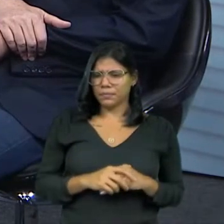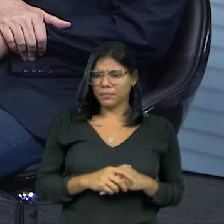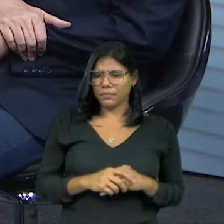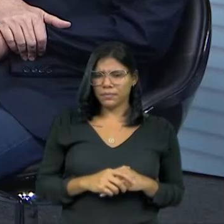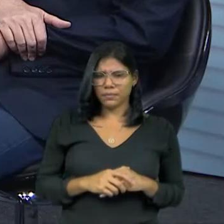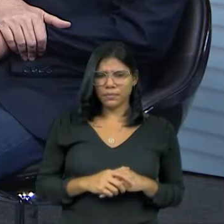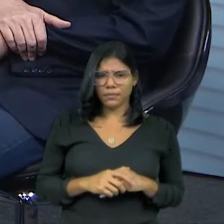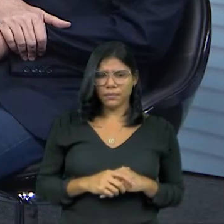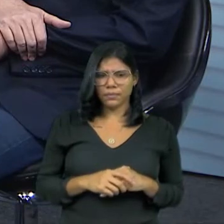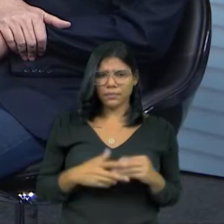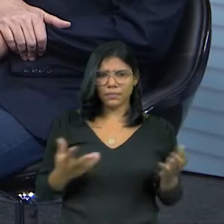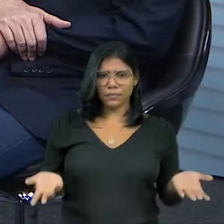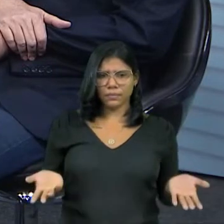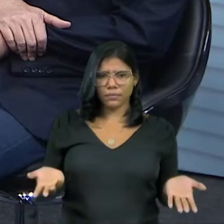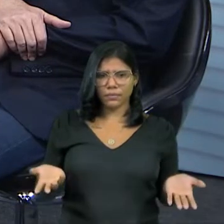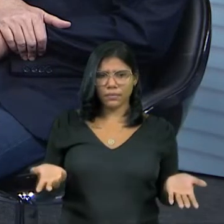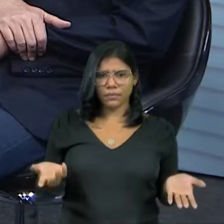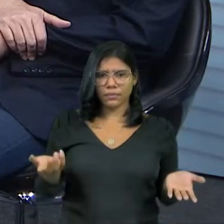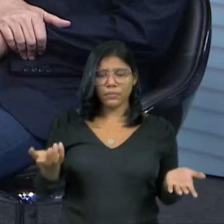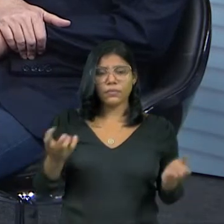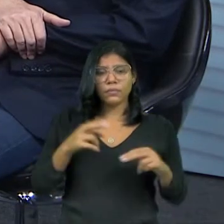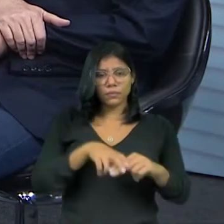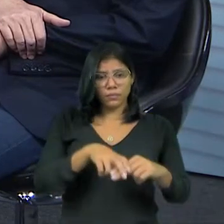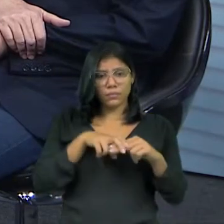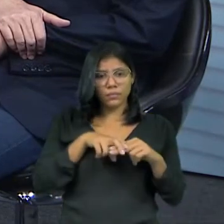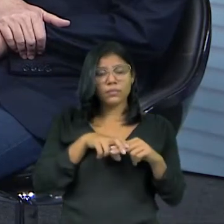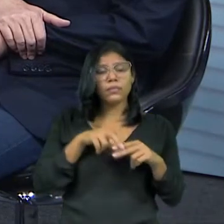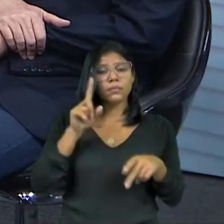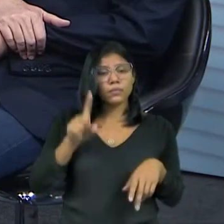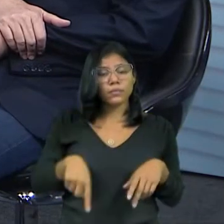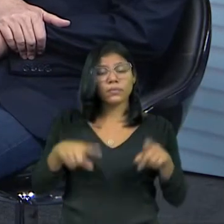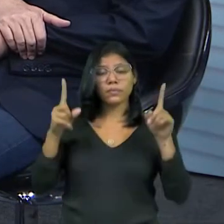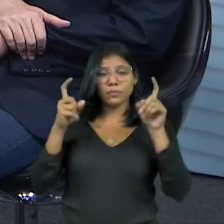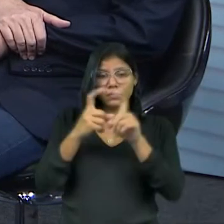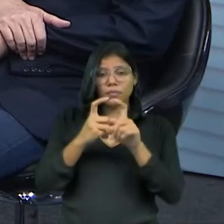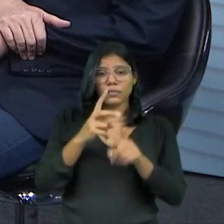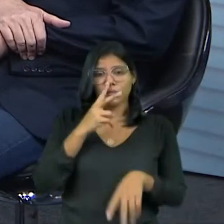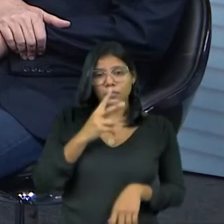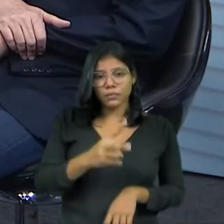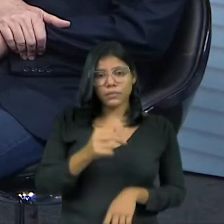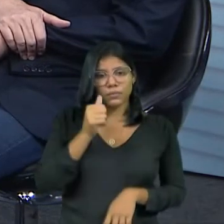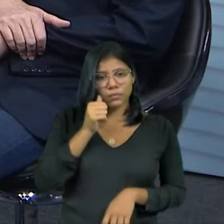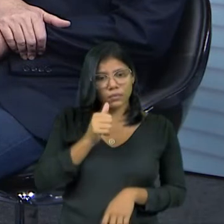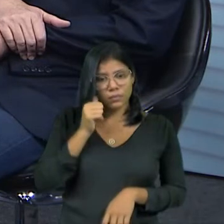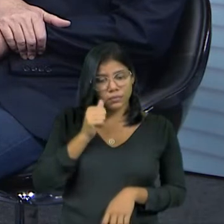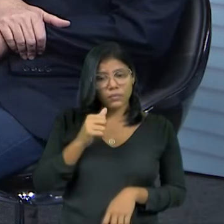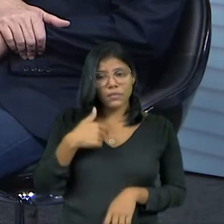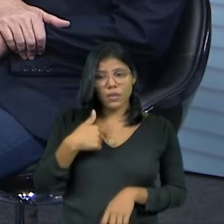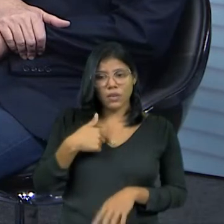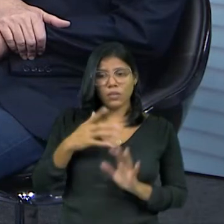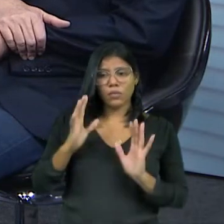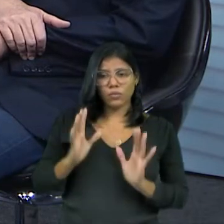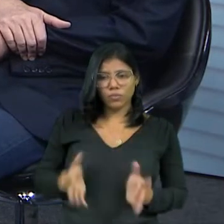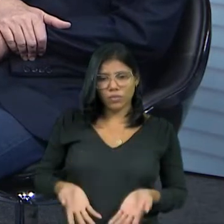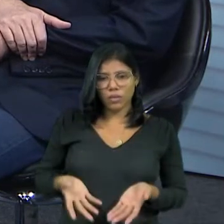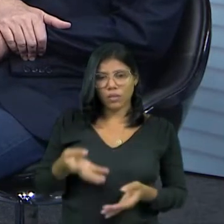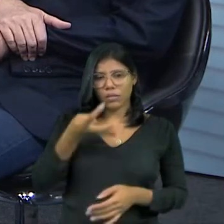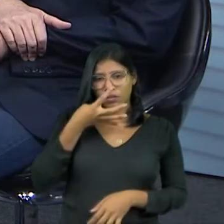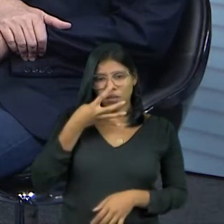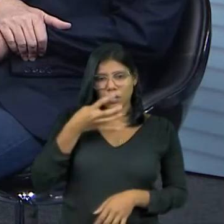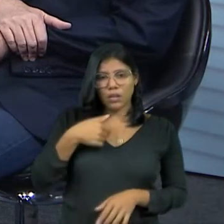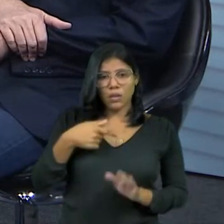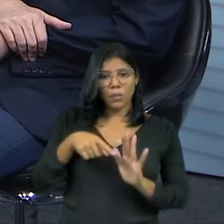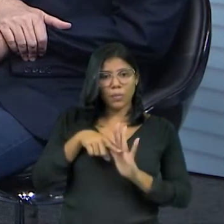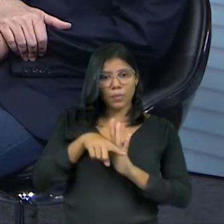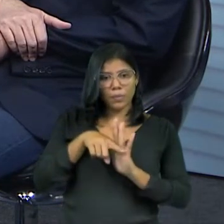ambiente para ela poder se candidatar. É por isso que é uma das maiores dificuldades da mulher. É. É, dos relatos que eu já ouvi, né, que eu faço pesquisa de